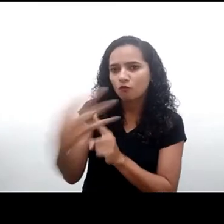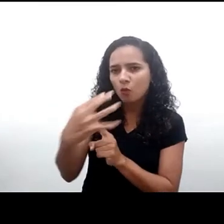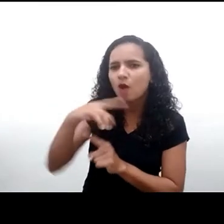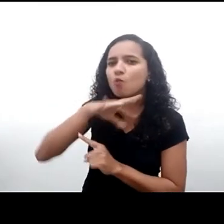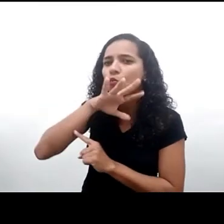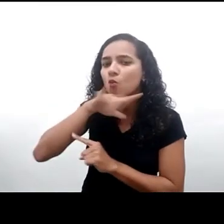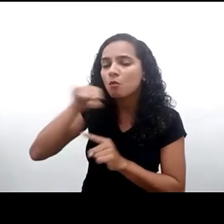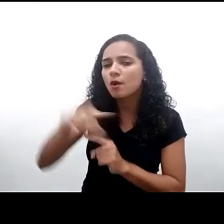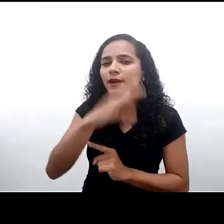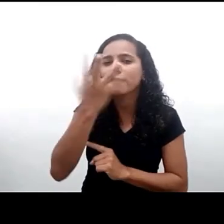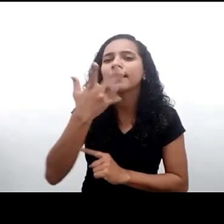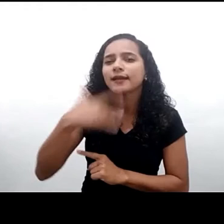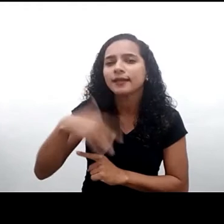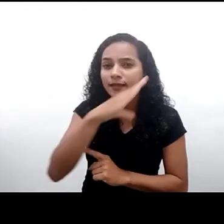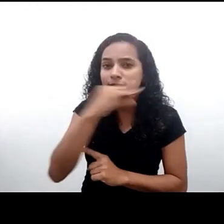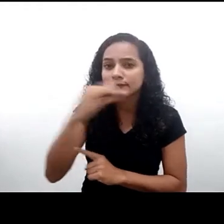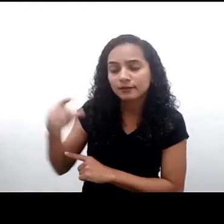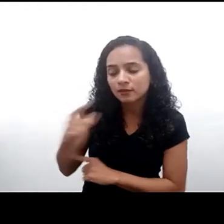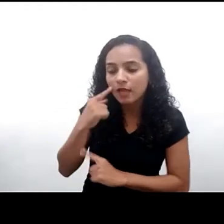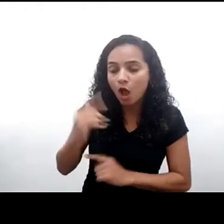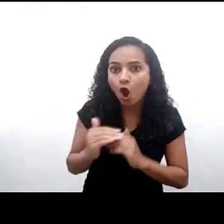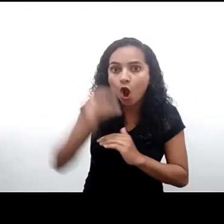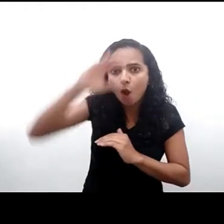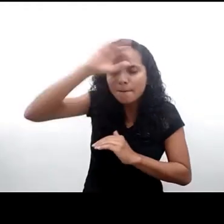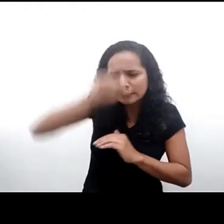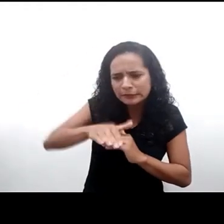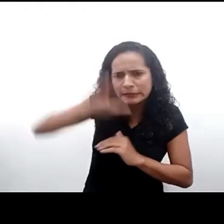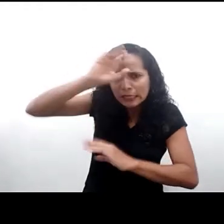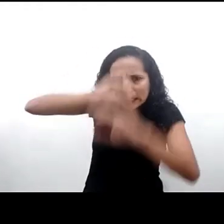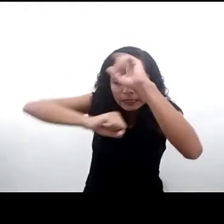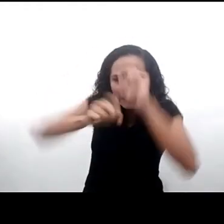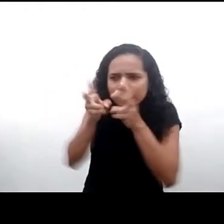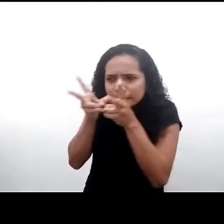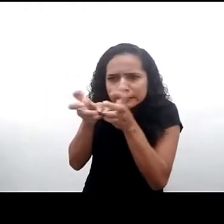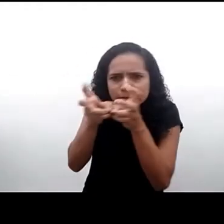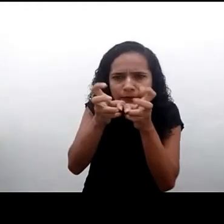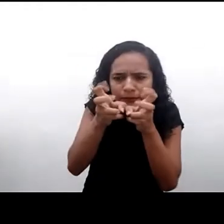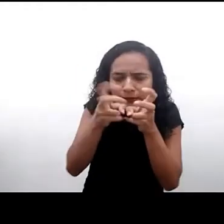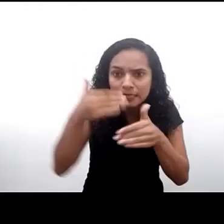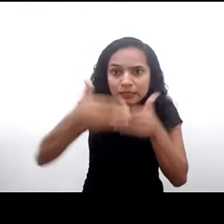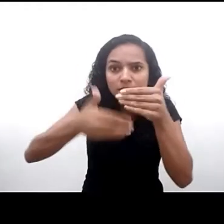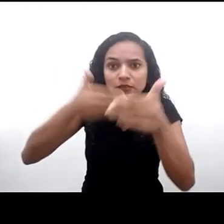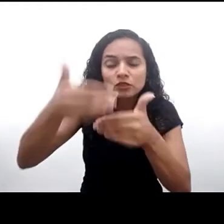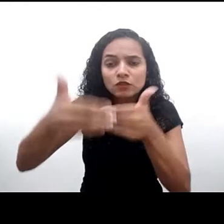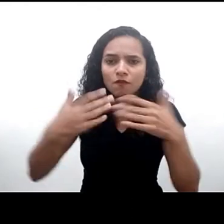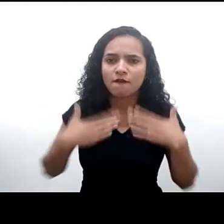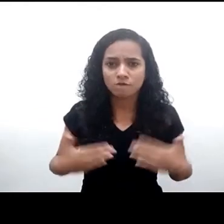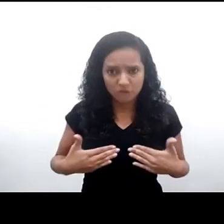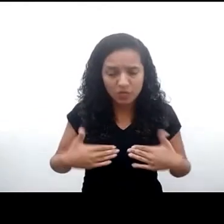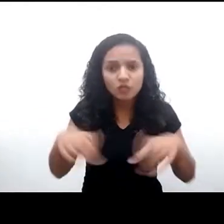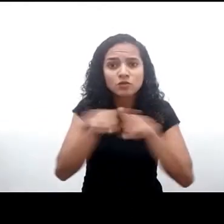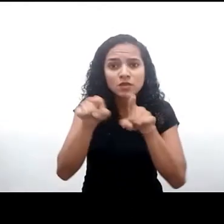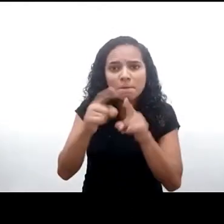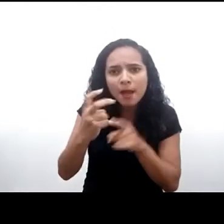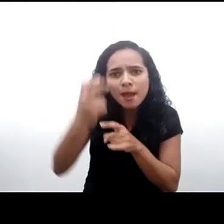e adolescentes são pessoas em formação, que vivenciam um estágio peculiar de desenvolvimento, não só físico, mas cognitivo e